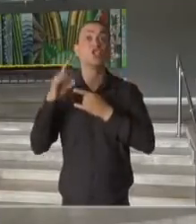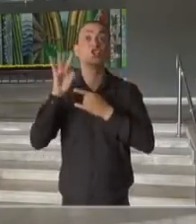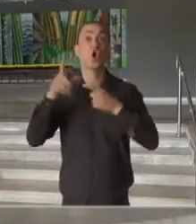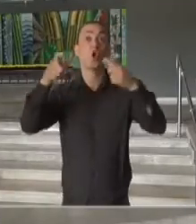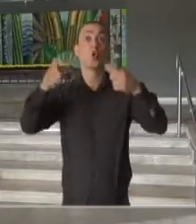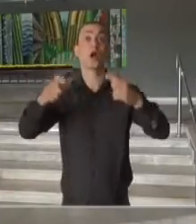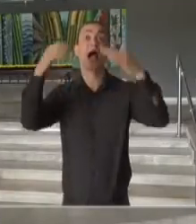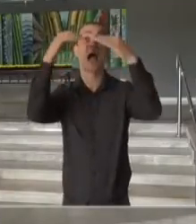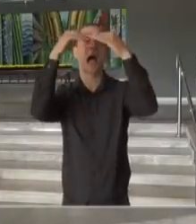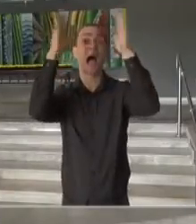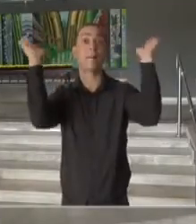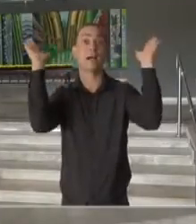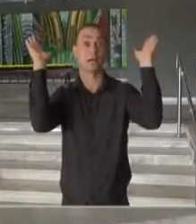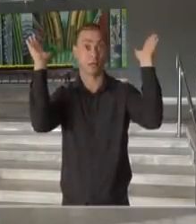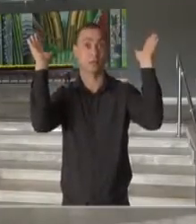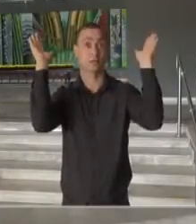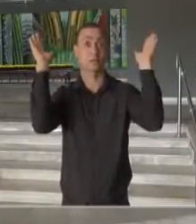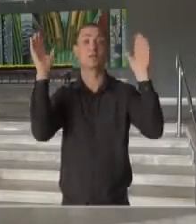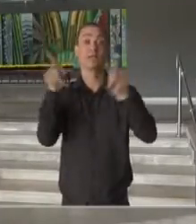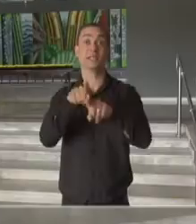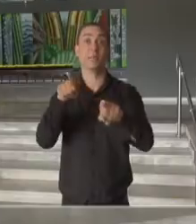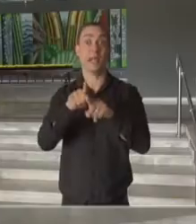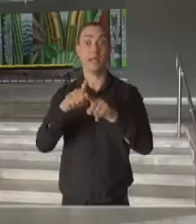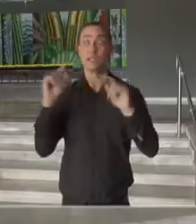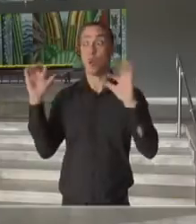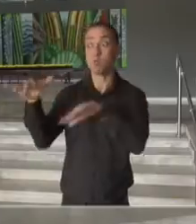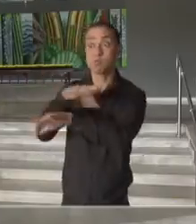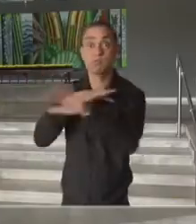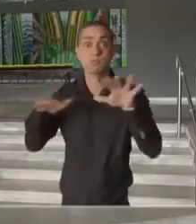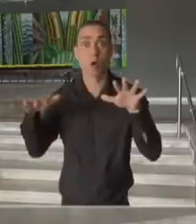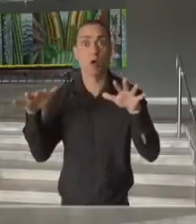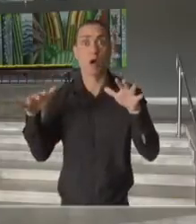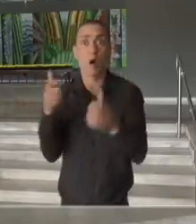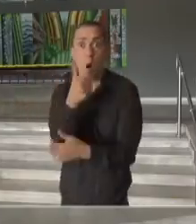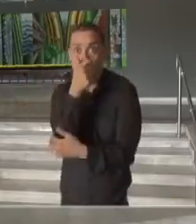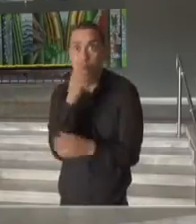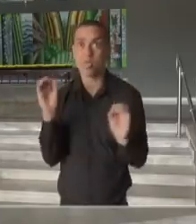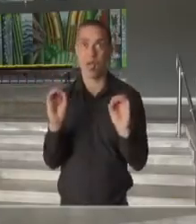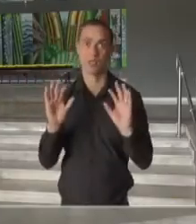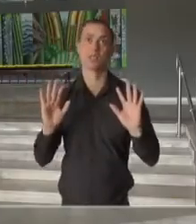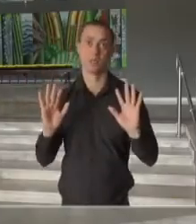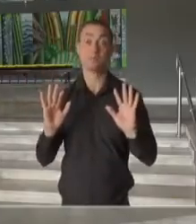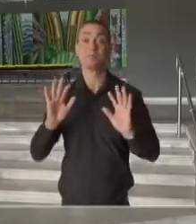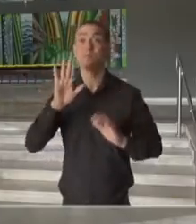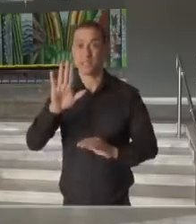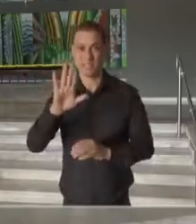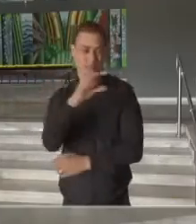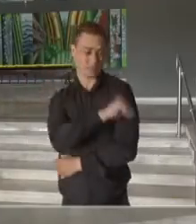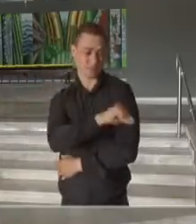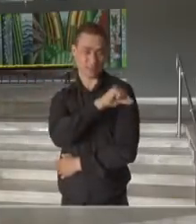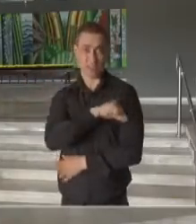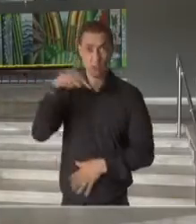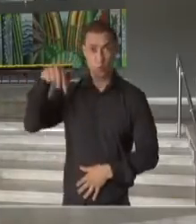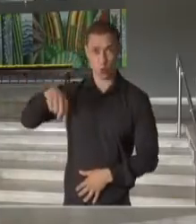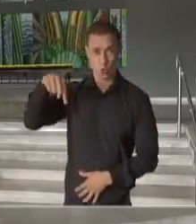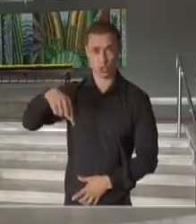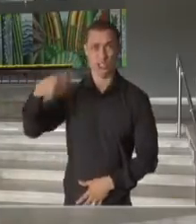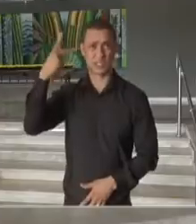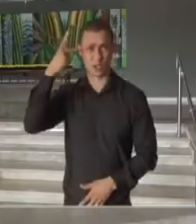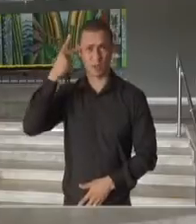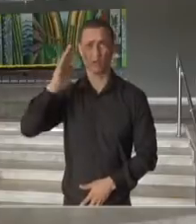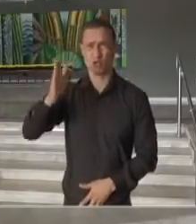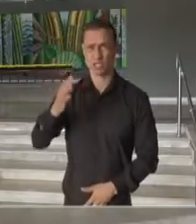em ambientes abertos e sem aglomeração. A cobertura vacinal, que hoje está em